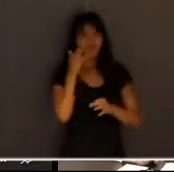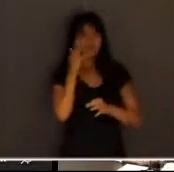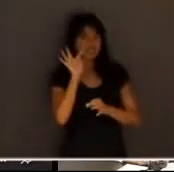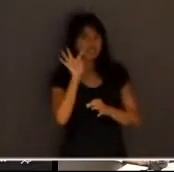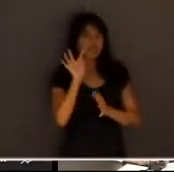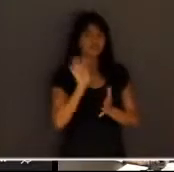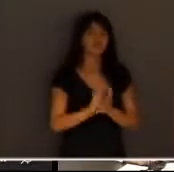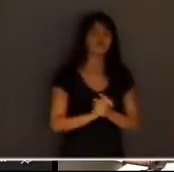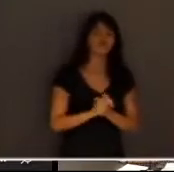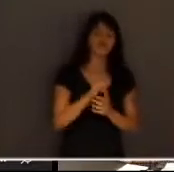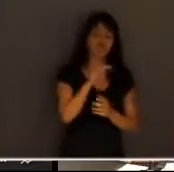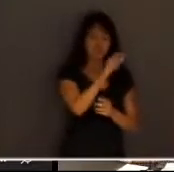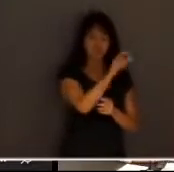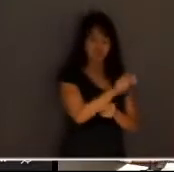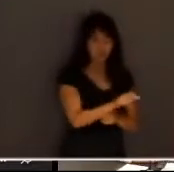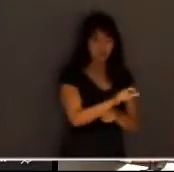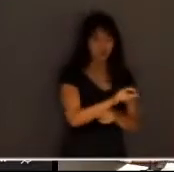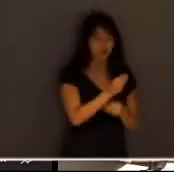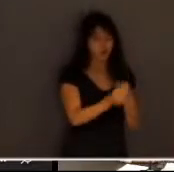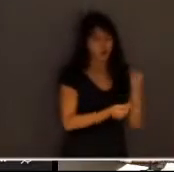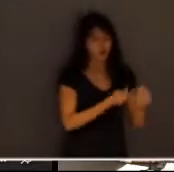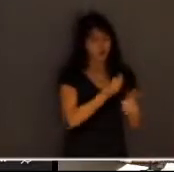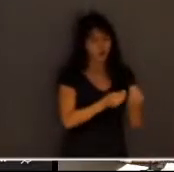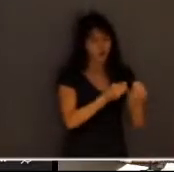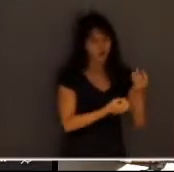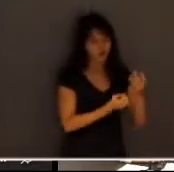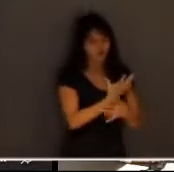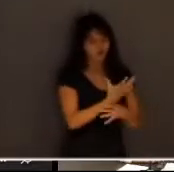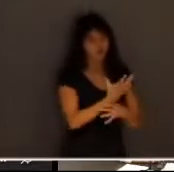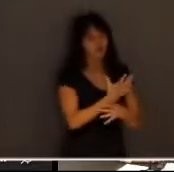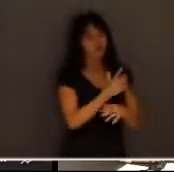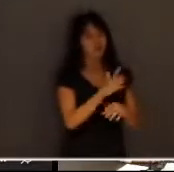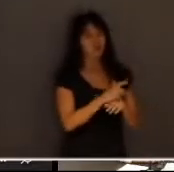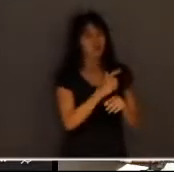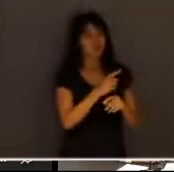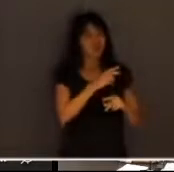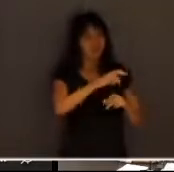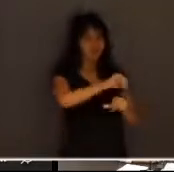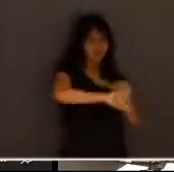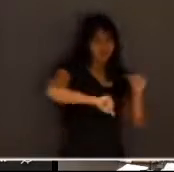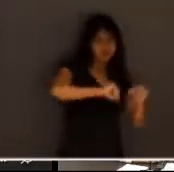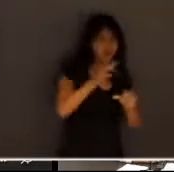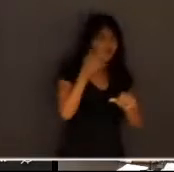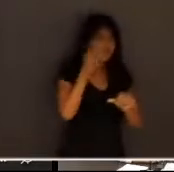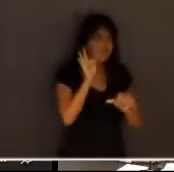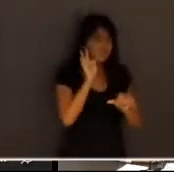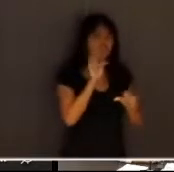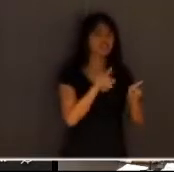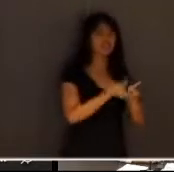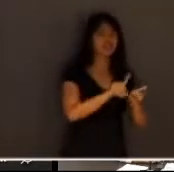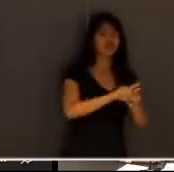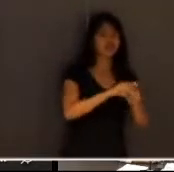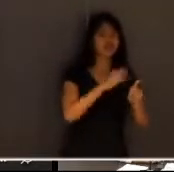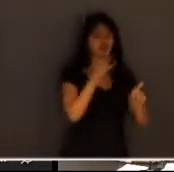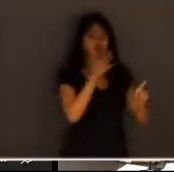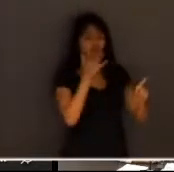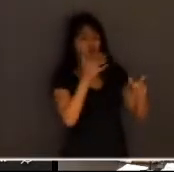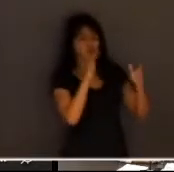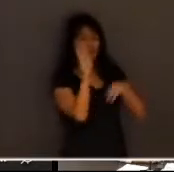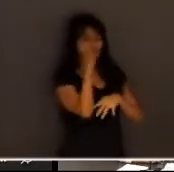se baseando no lema da revolução francesa e nas cores da bandeira francesa